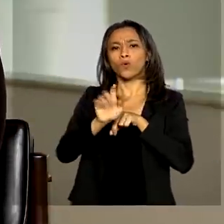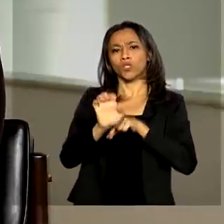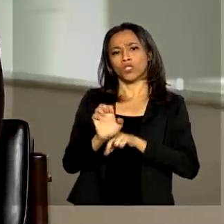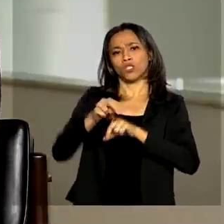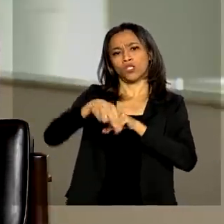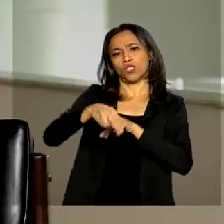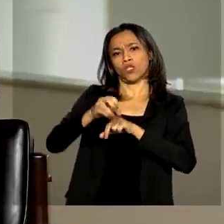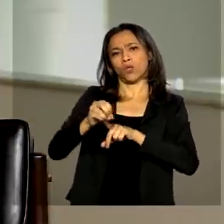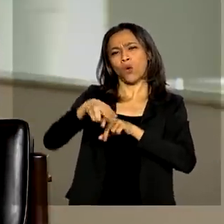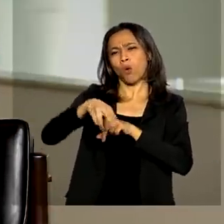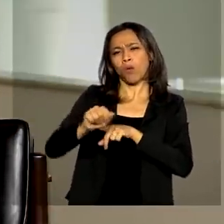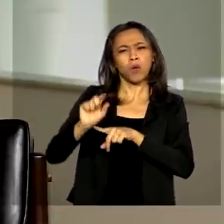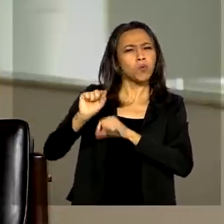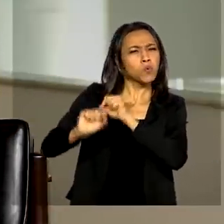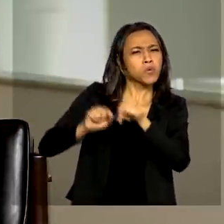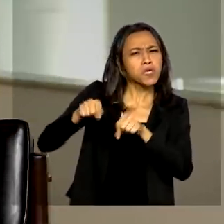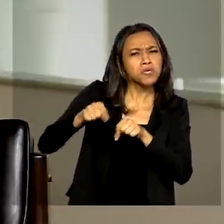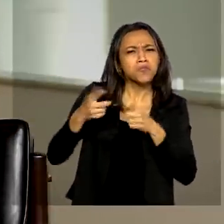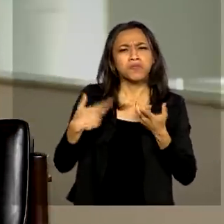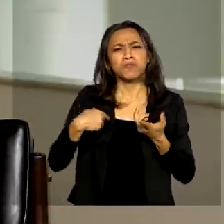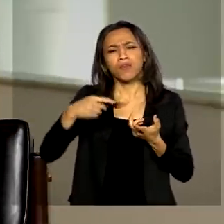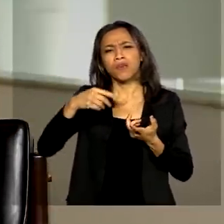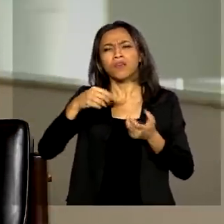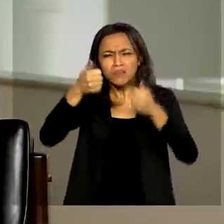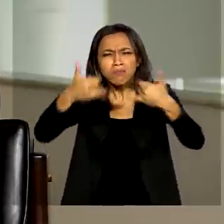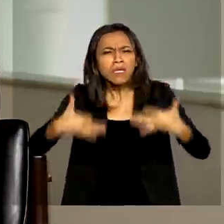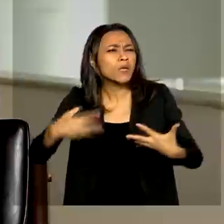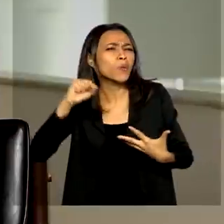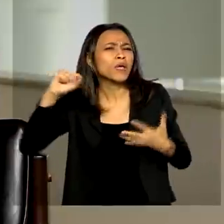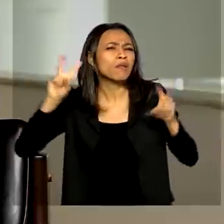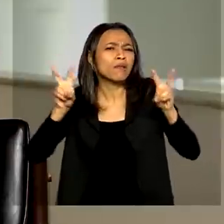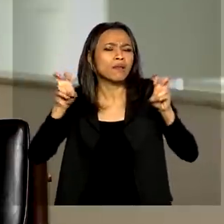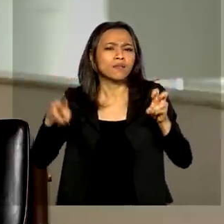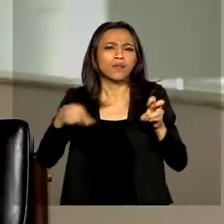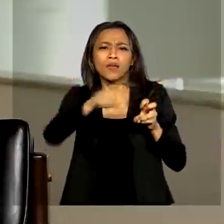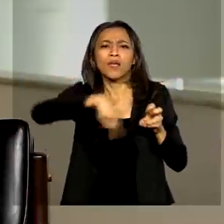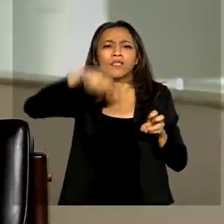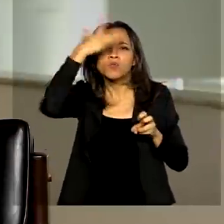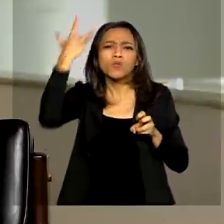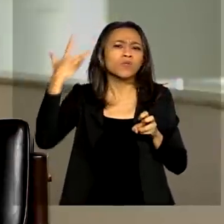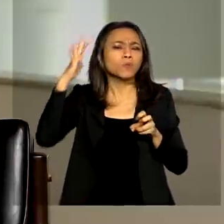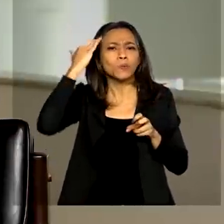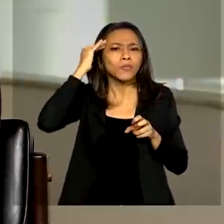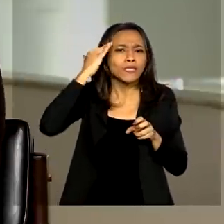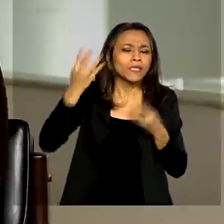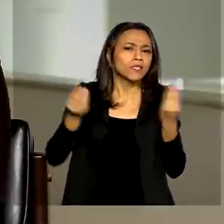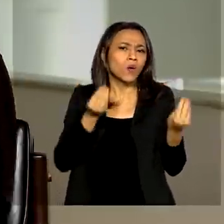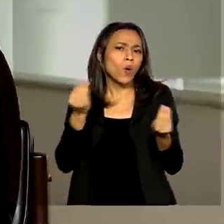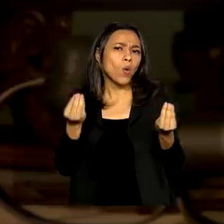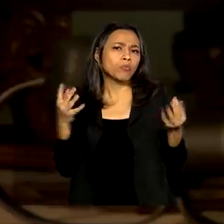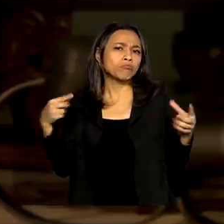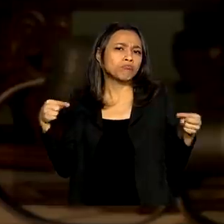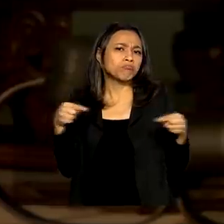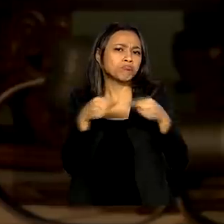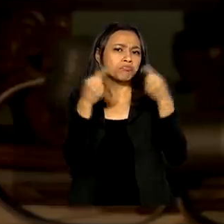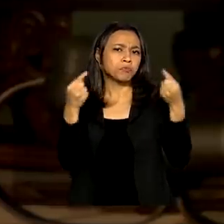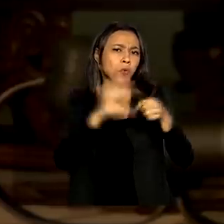Explica para o público em casa que é leigo, que não entende tão bem, por que é importante sequenciar o genoma em relação à Covid-19?